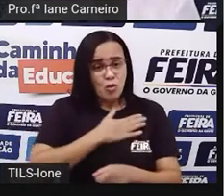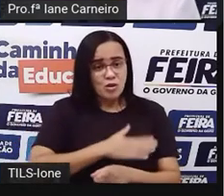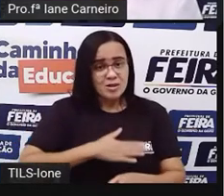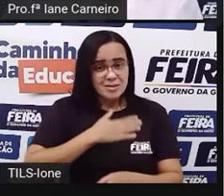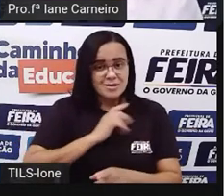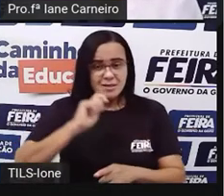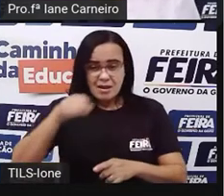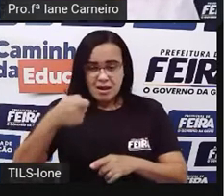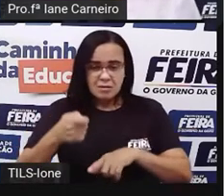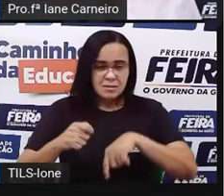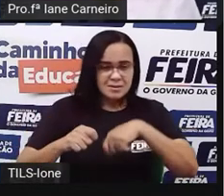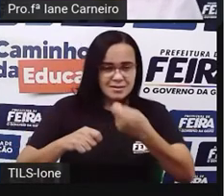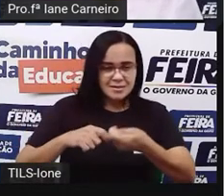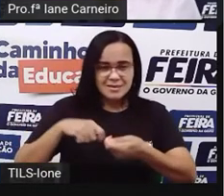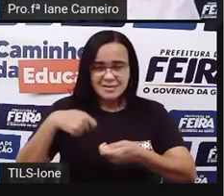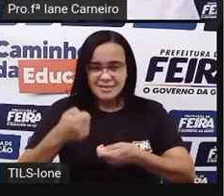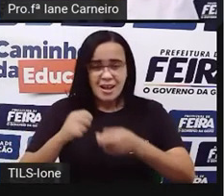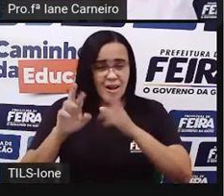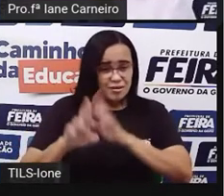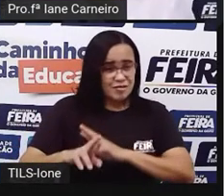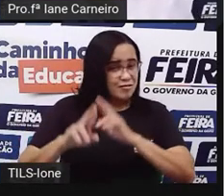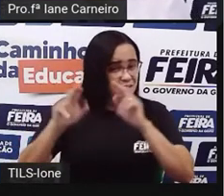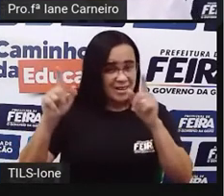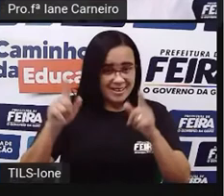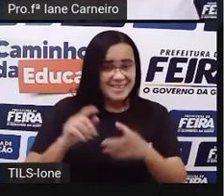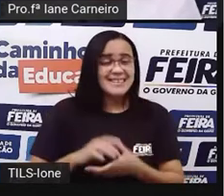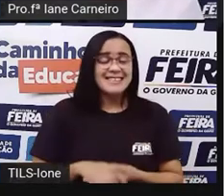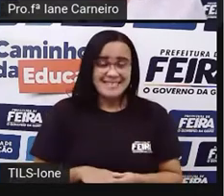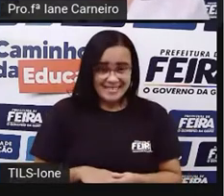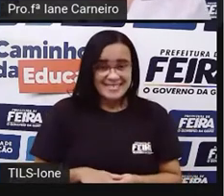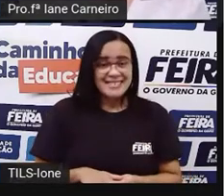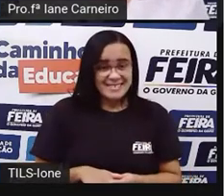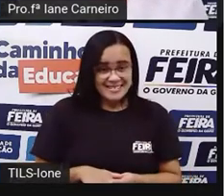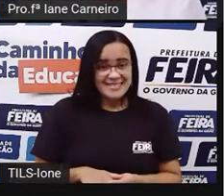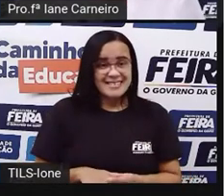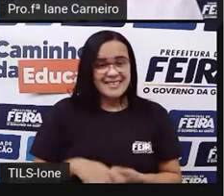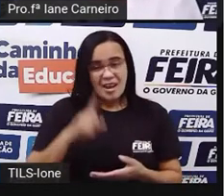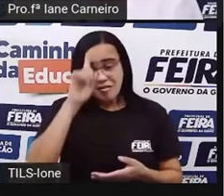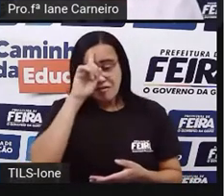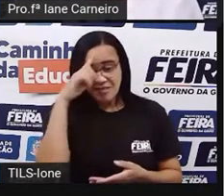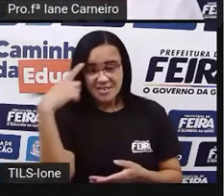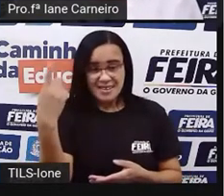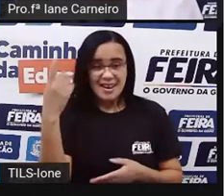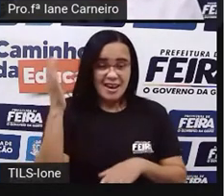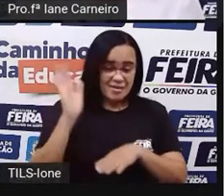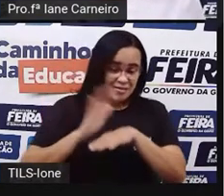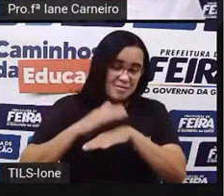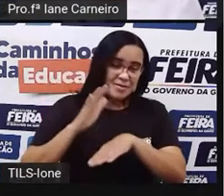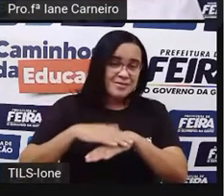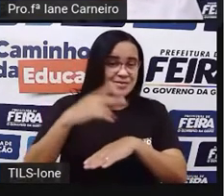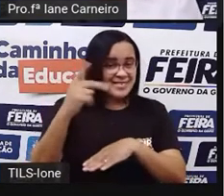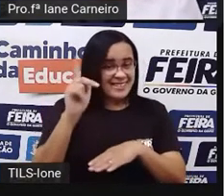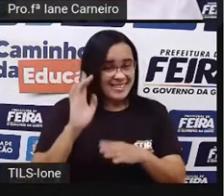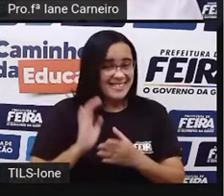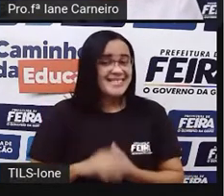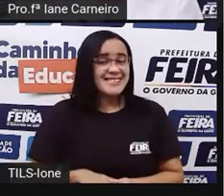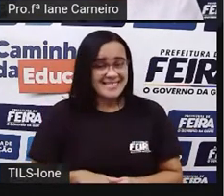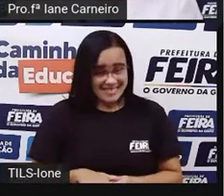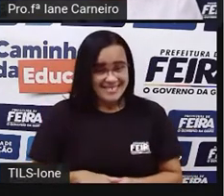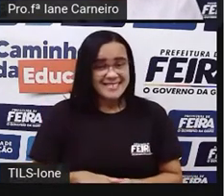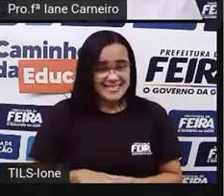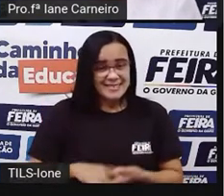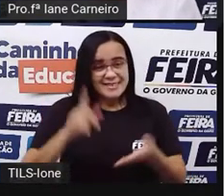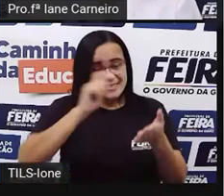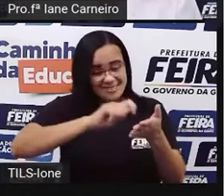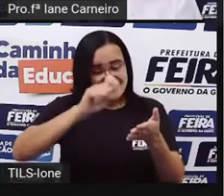escrita. Então, para ninguém ler os meus segredinhos, né? Então, a Pró inventava um código ali. Às vezes, acontecia que a Pró